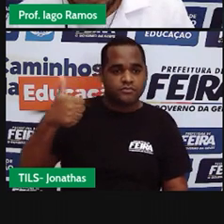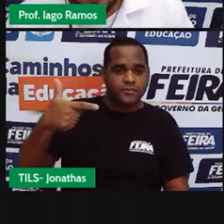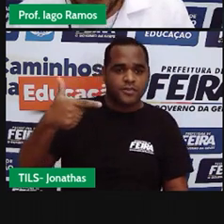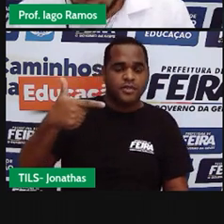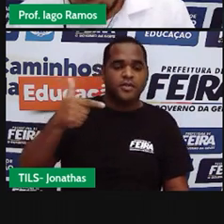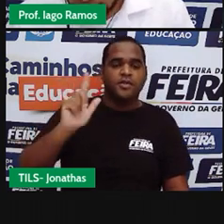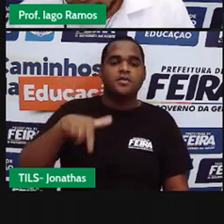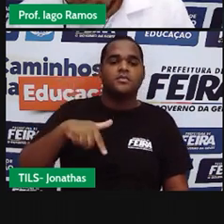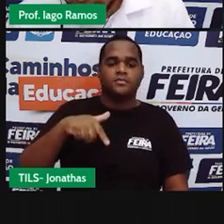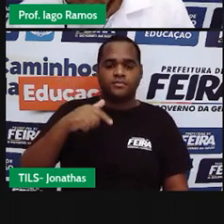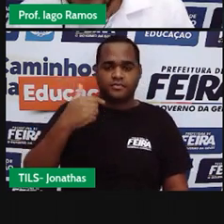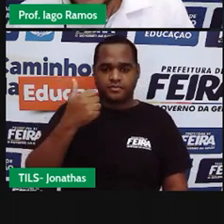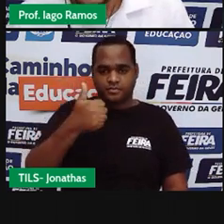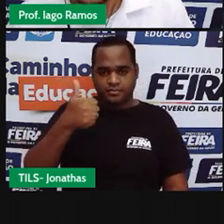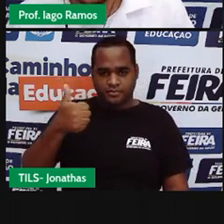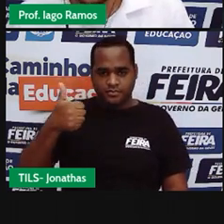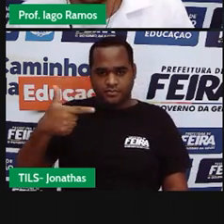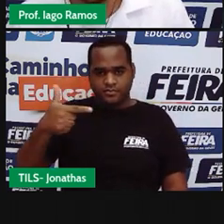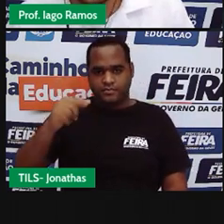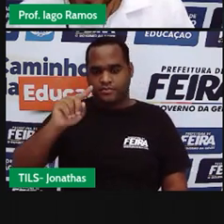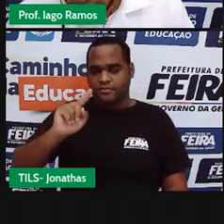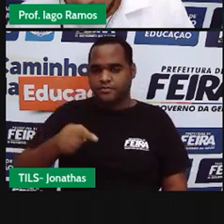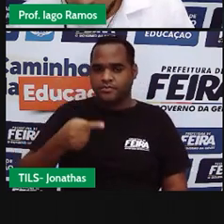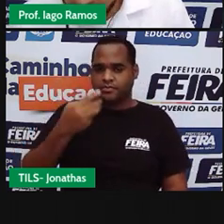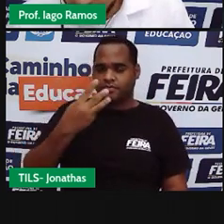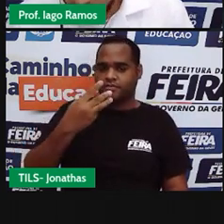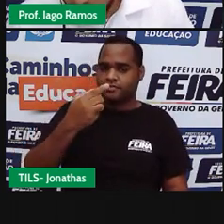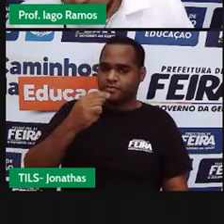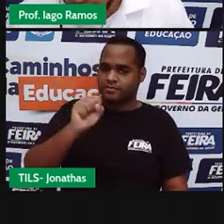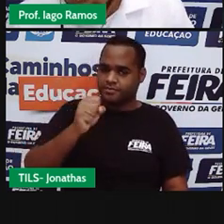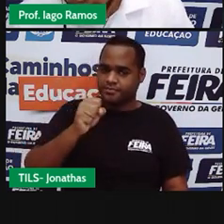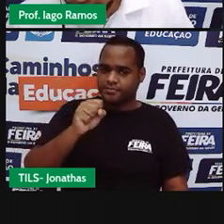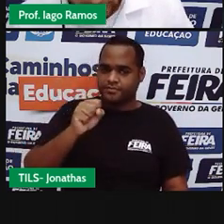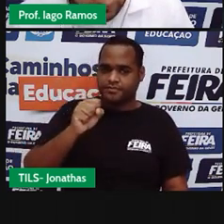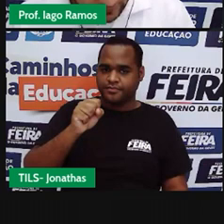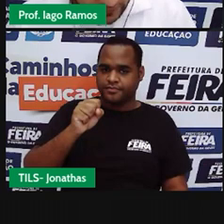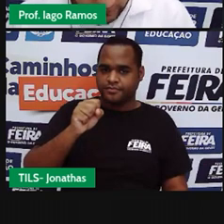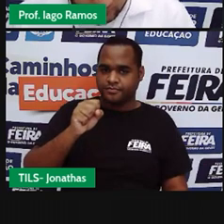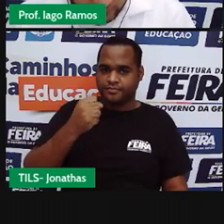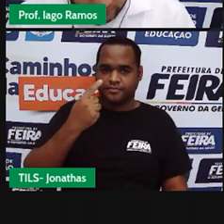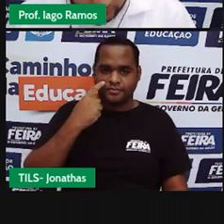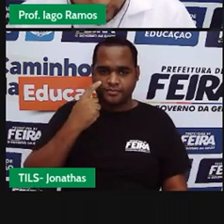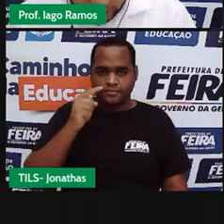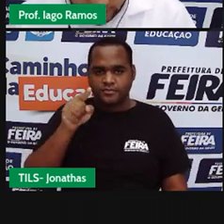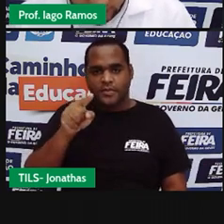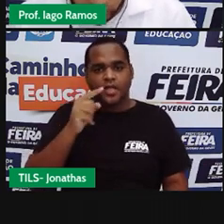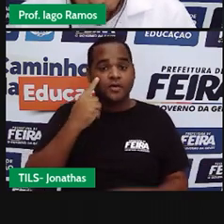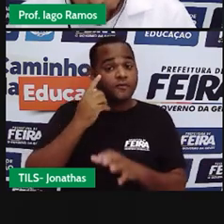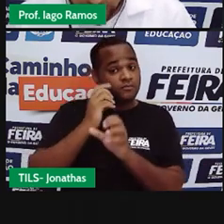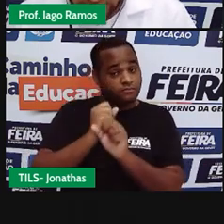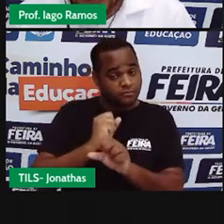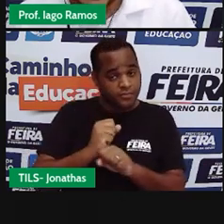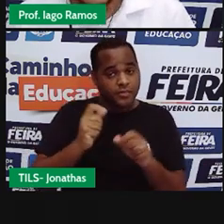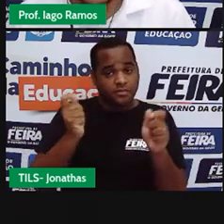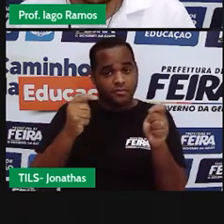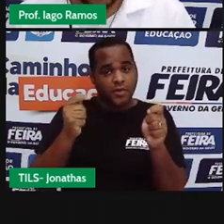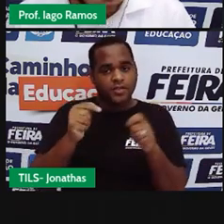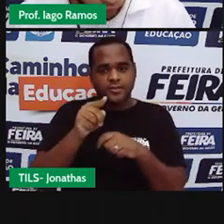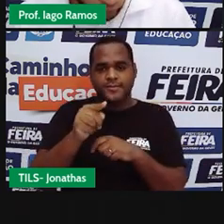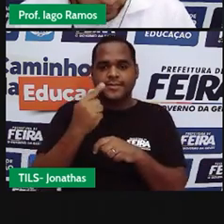vírgula 38 e você pode verificar isso aí na sua